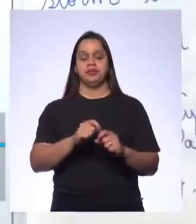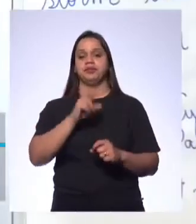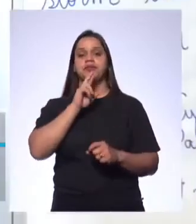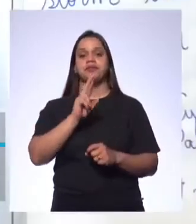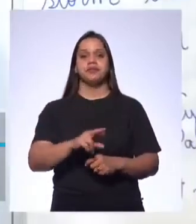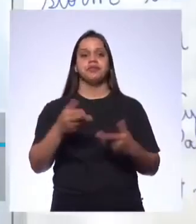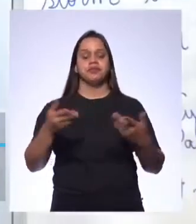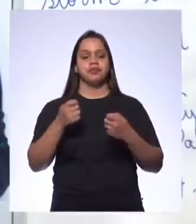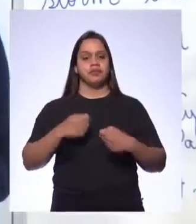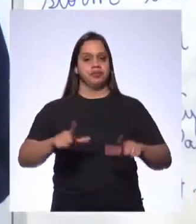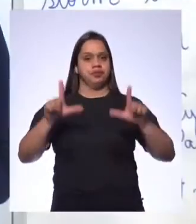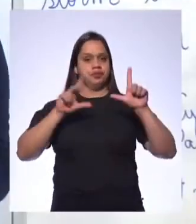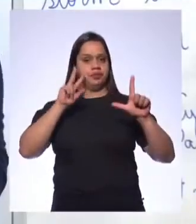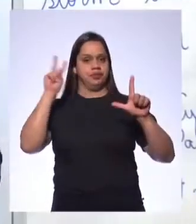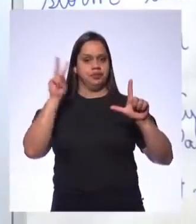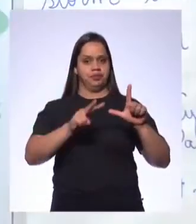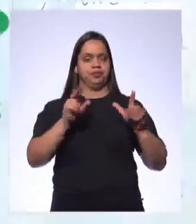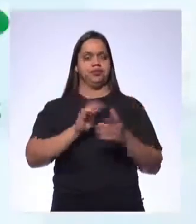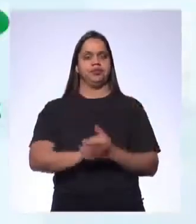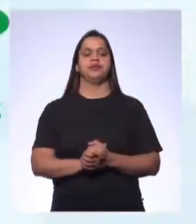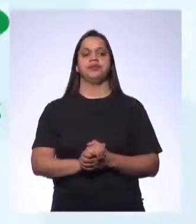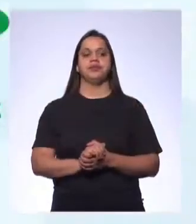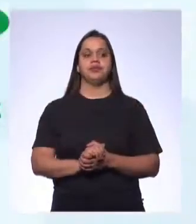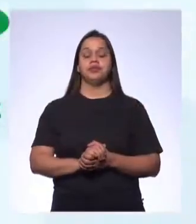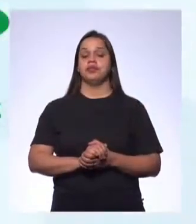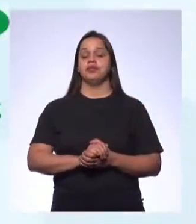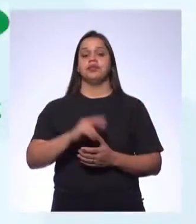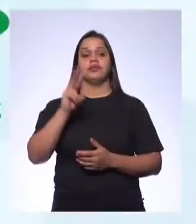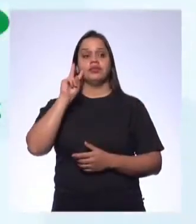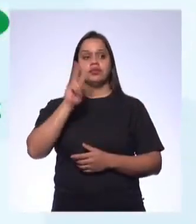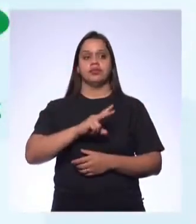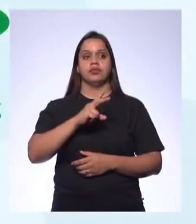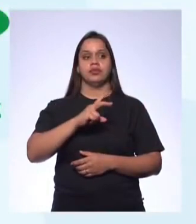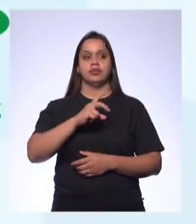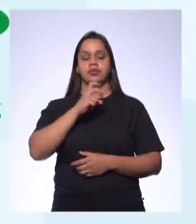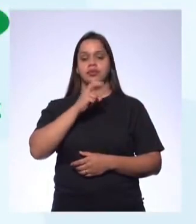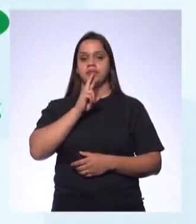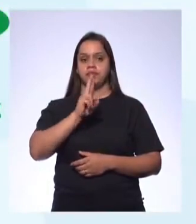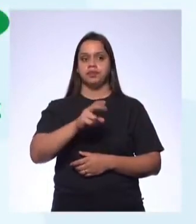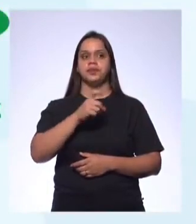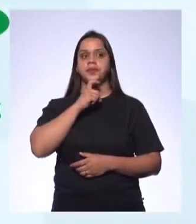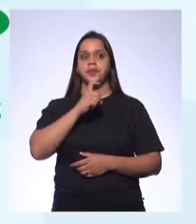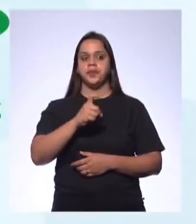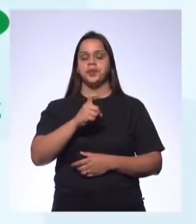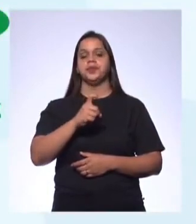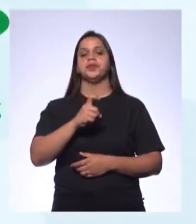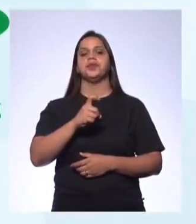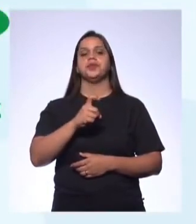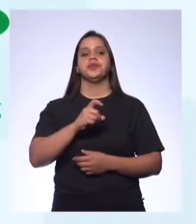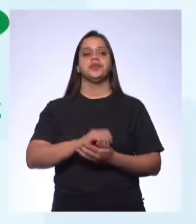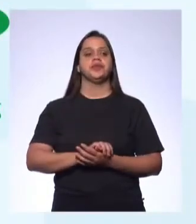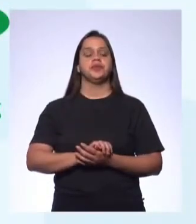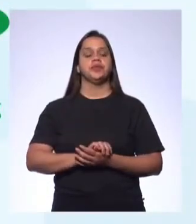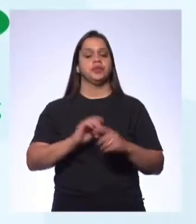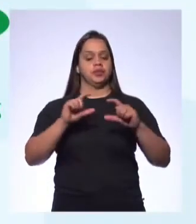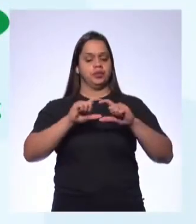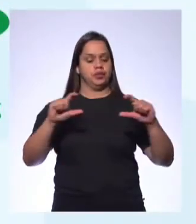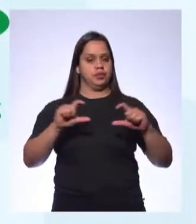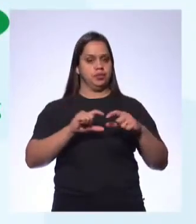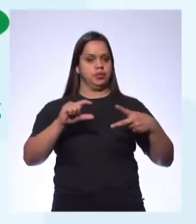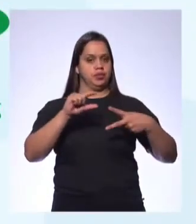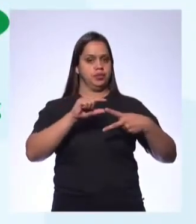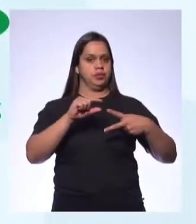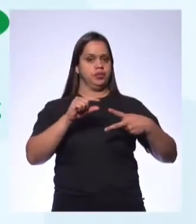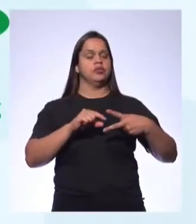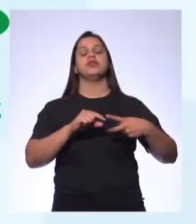respostas. Podem pôr o próximo slide. Então, a primeira resposta está na linha 2 e 3 do texto. The natural